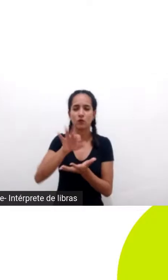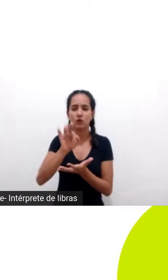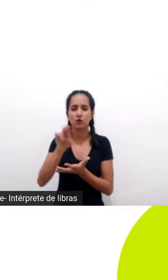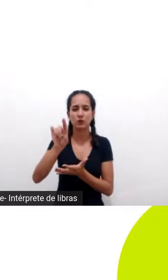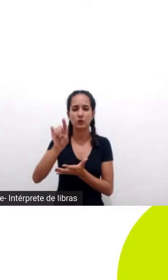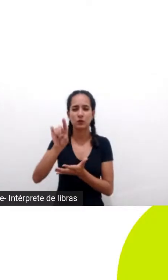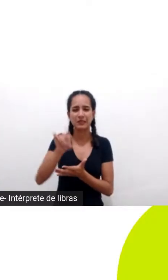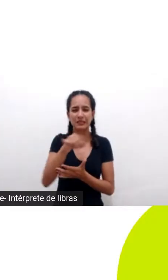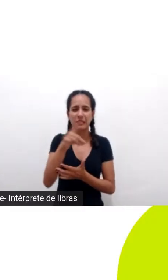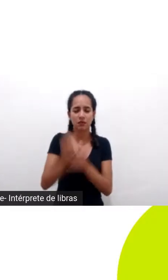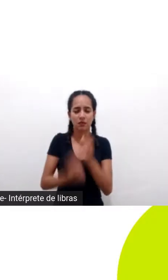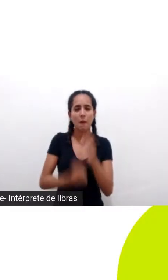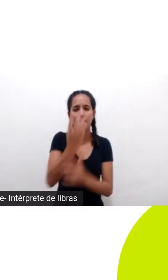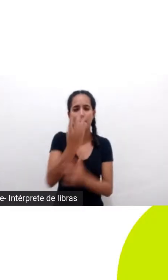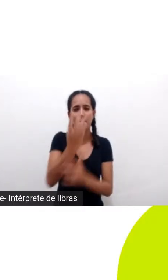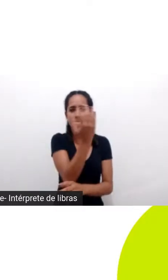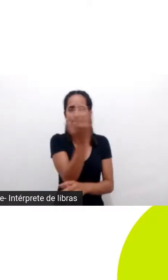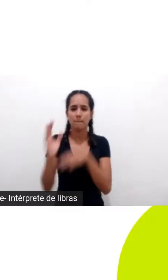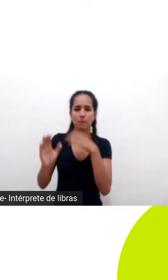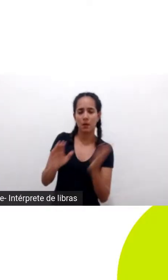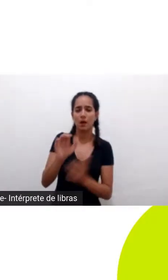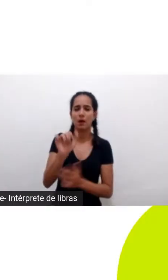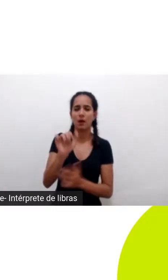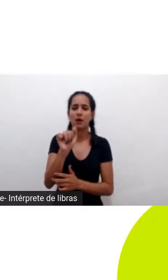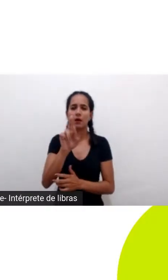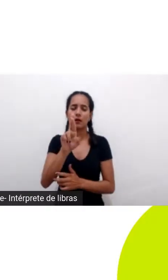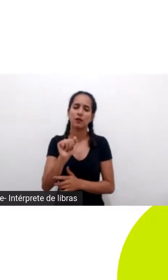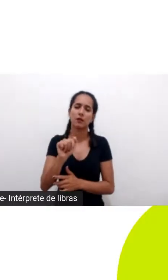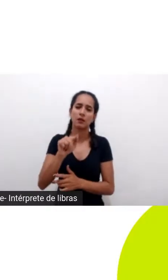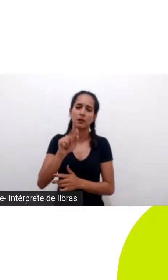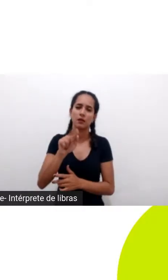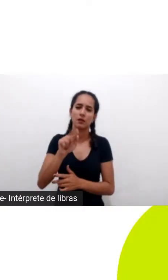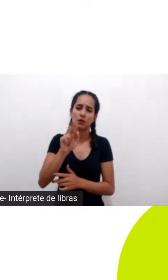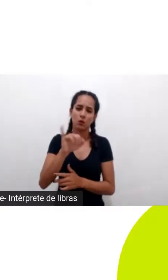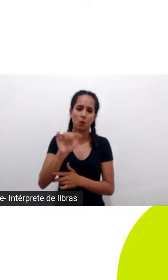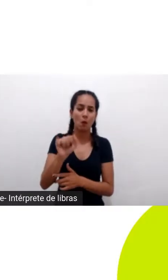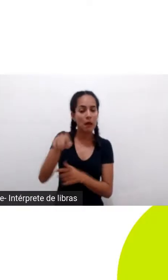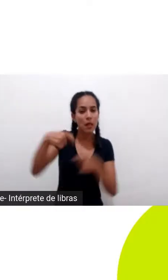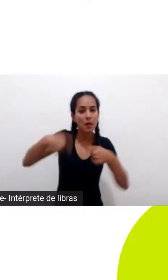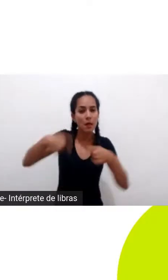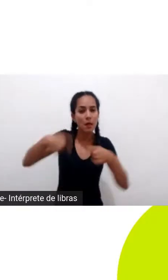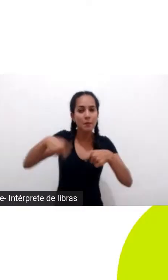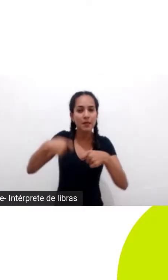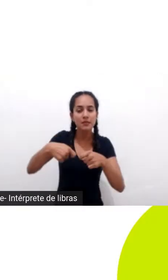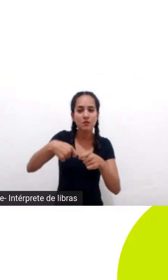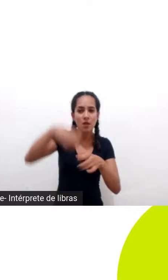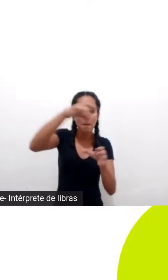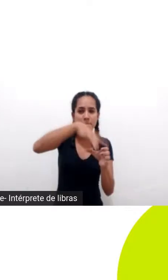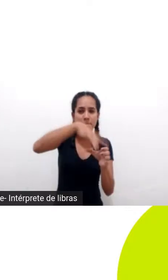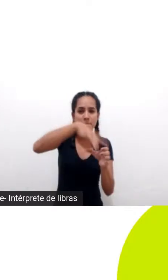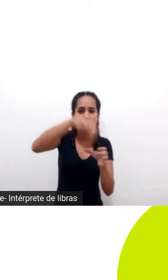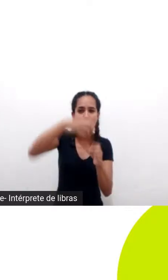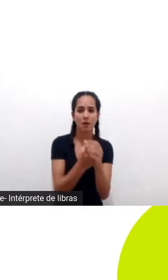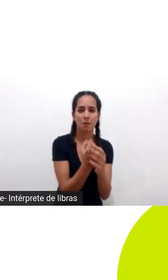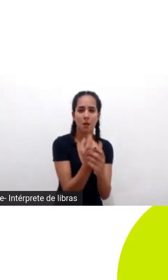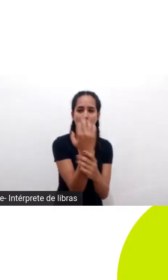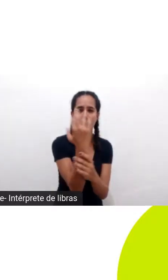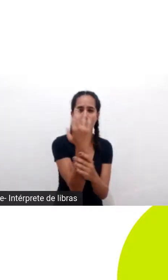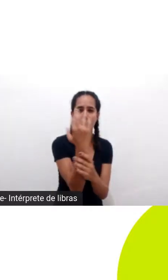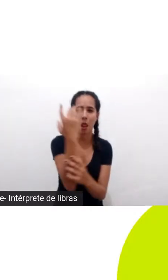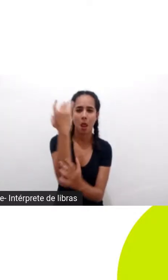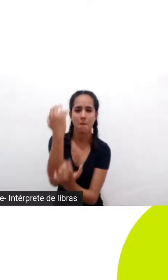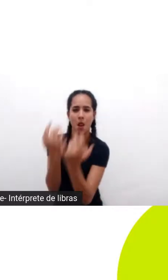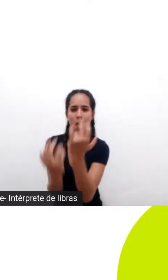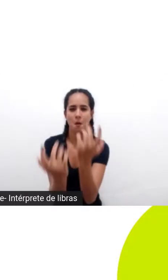de biodiversidade do Araguaia que é um dos maiores rios do Brasil e para isso ela precisa plantar milhões de árvores e como eu fui o primeiro membro da